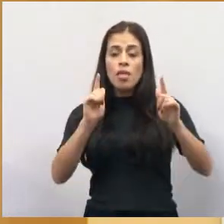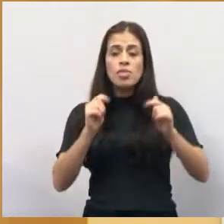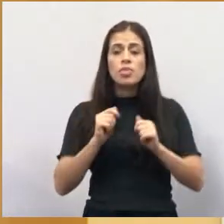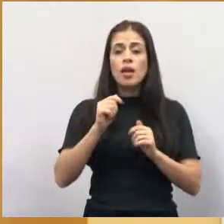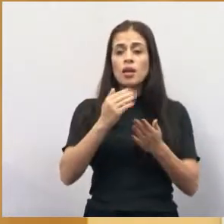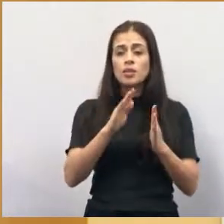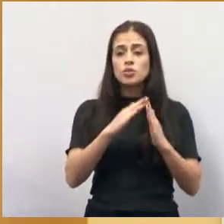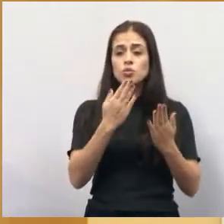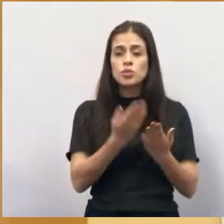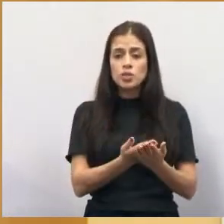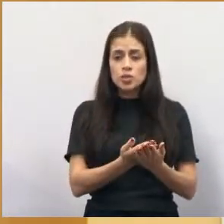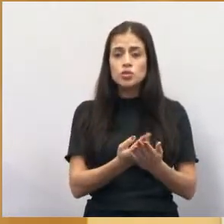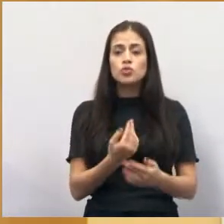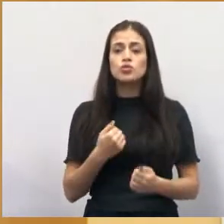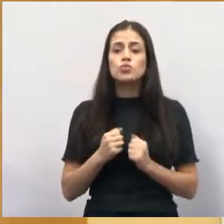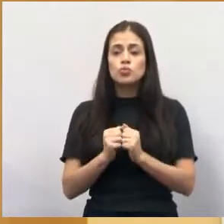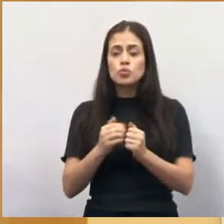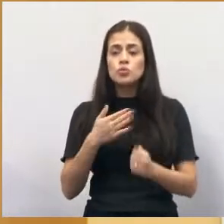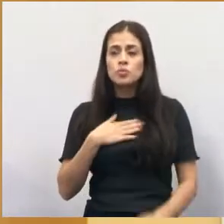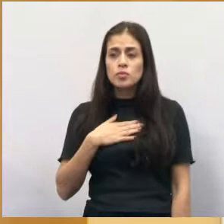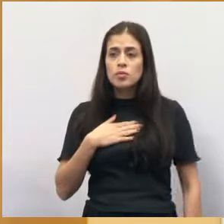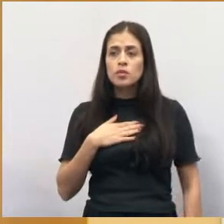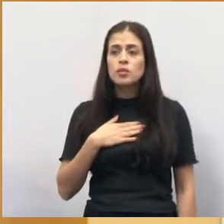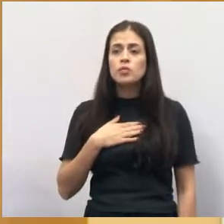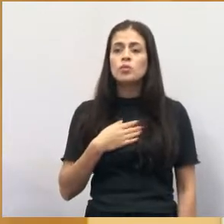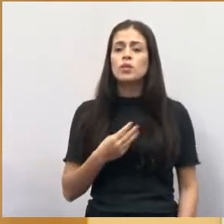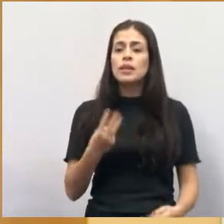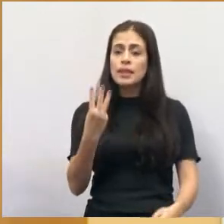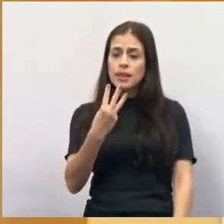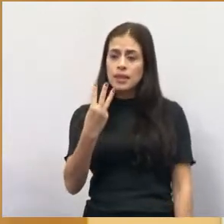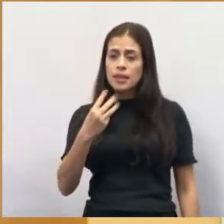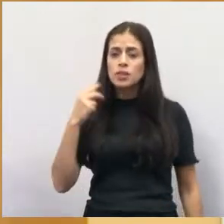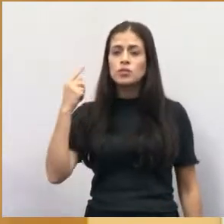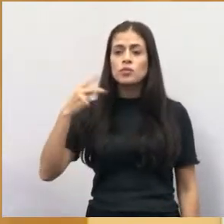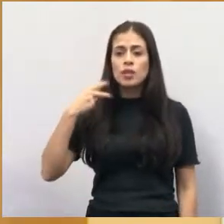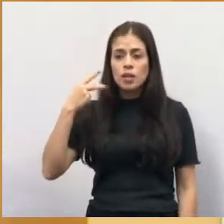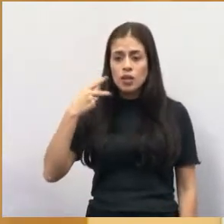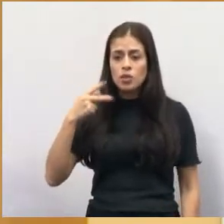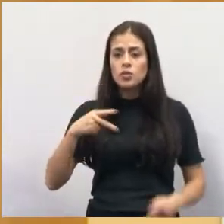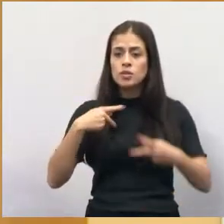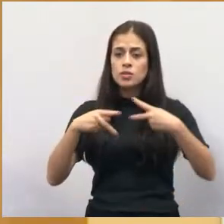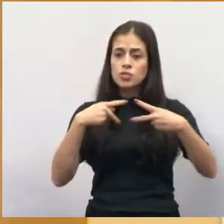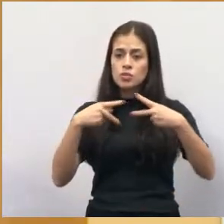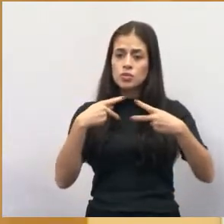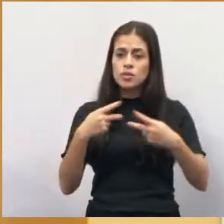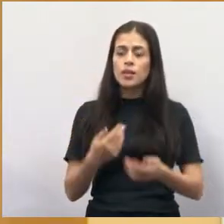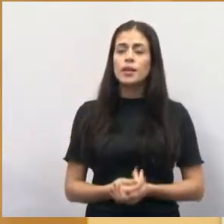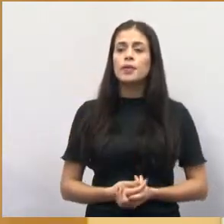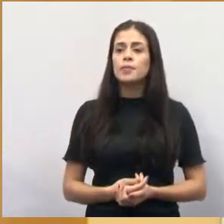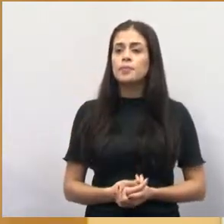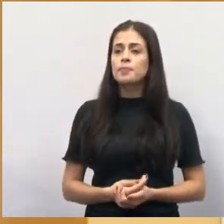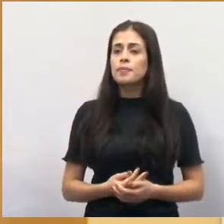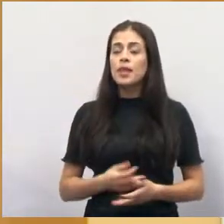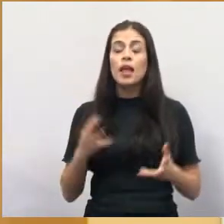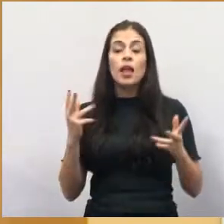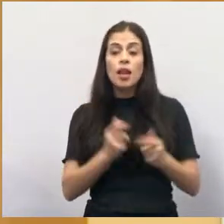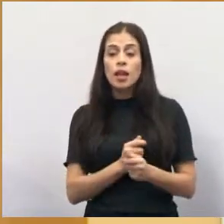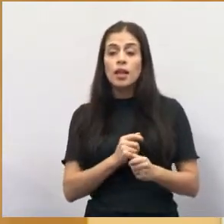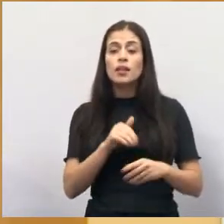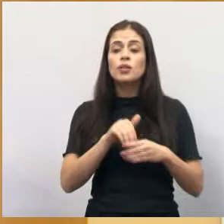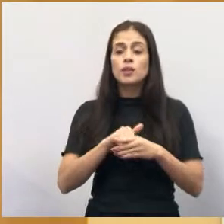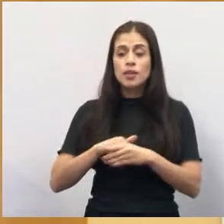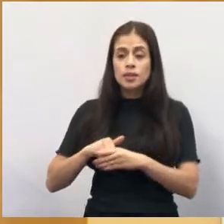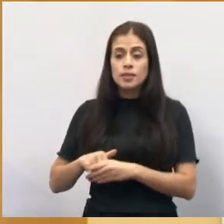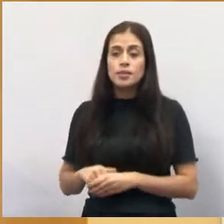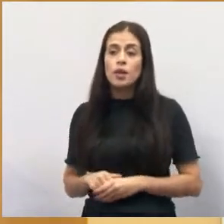eleito duas vezes, três vezes vereador em São José e resolveu agora sair candidato a deputado federal. Teve uma excelente votação, quase